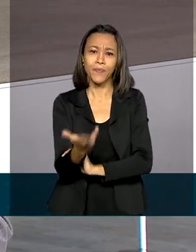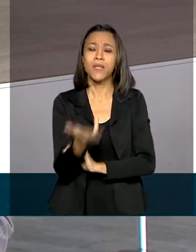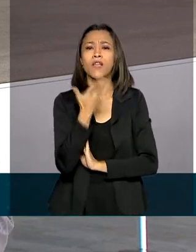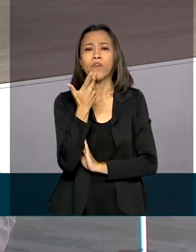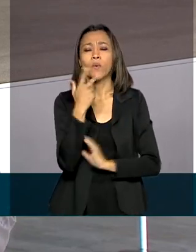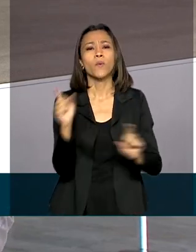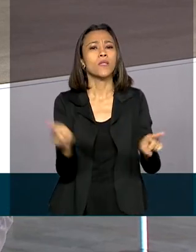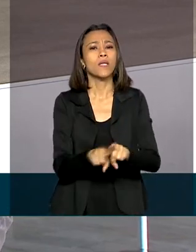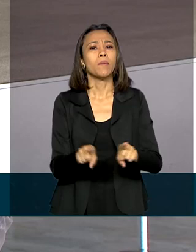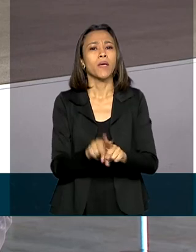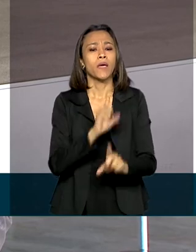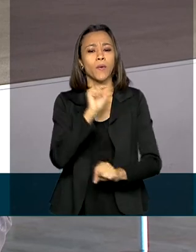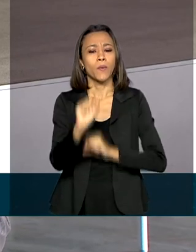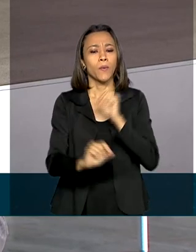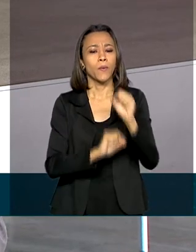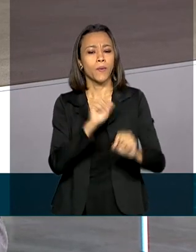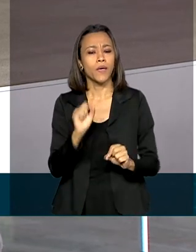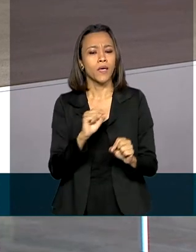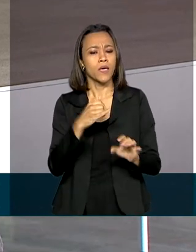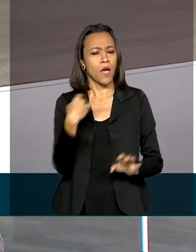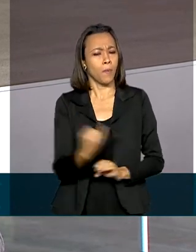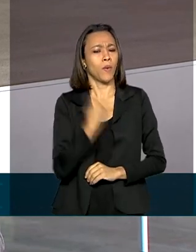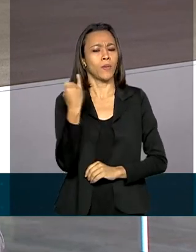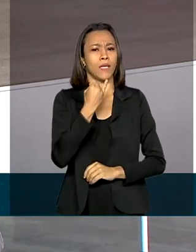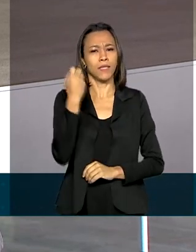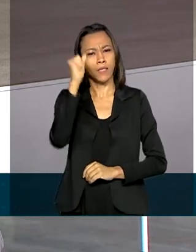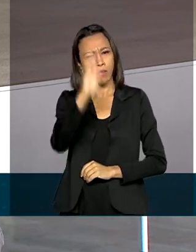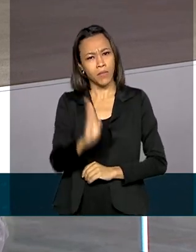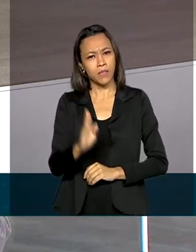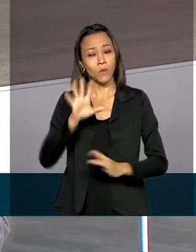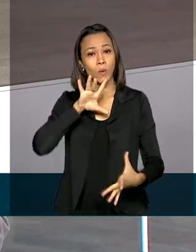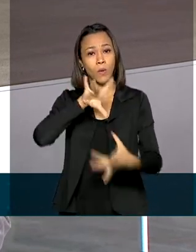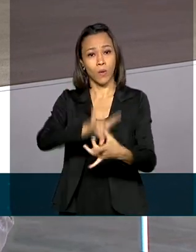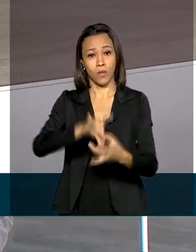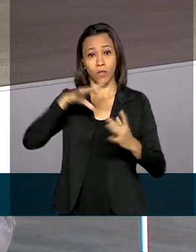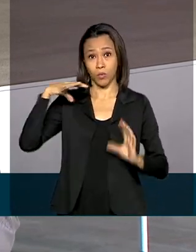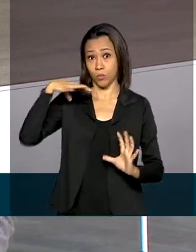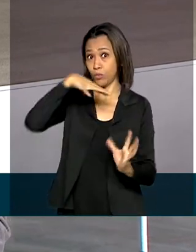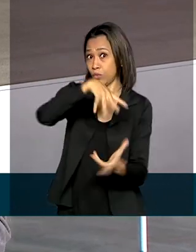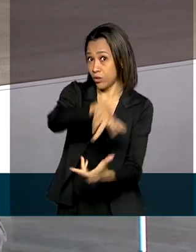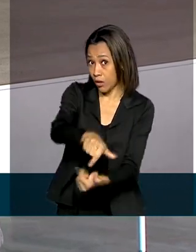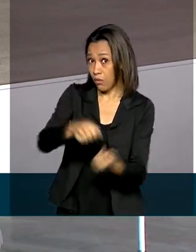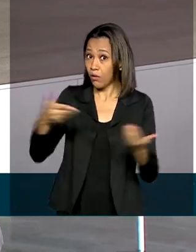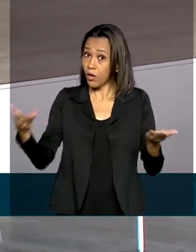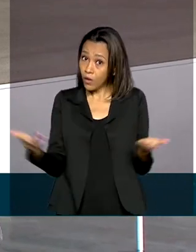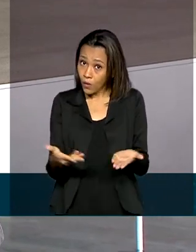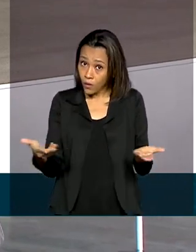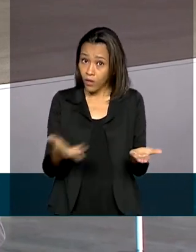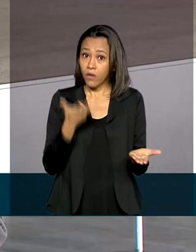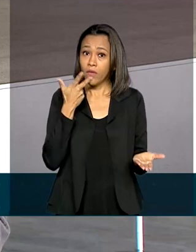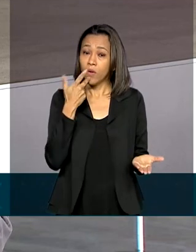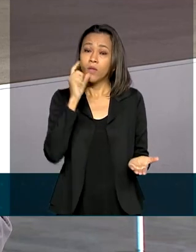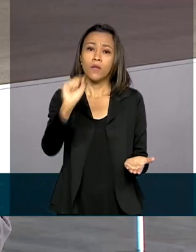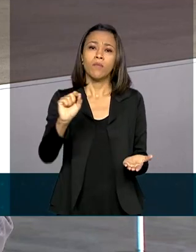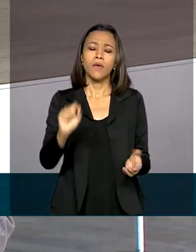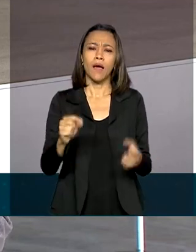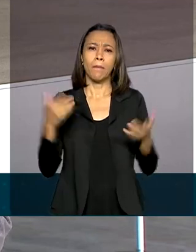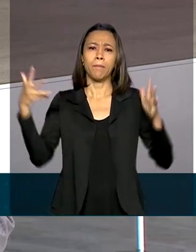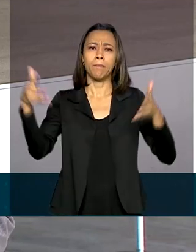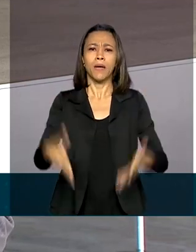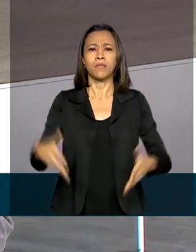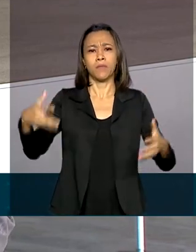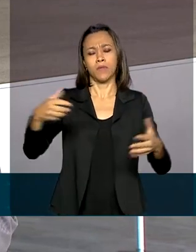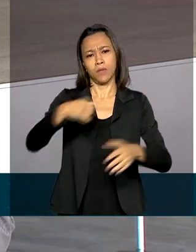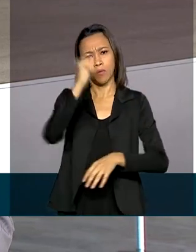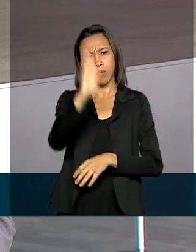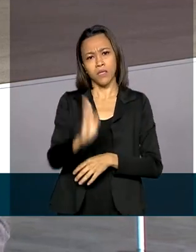falou sobre a importância do Brasil no cenário mundial hoje e também sobre, destacou a participação do país em eventos